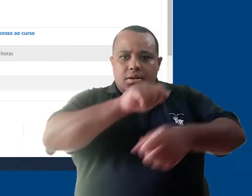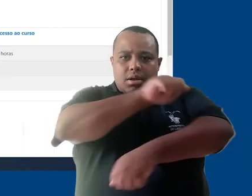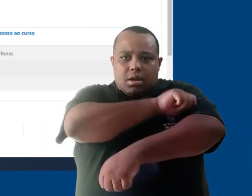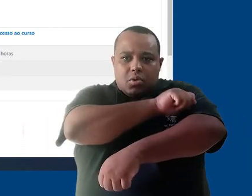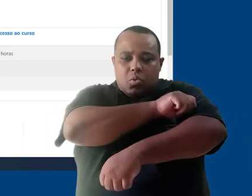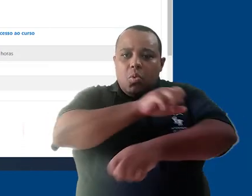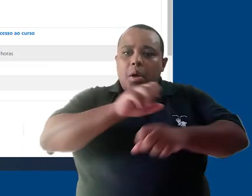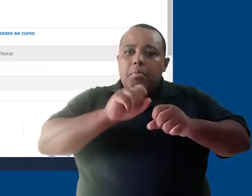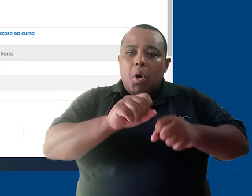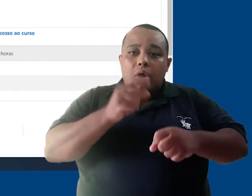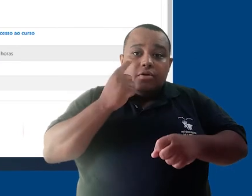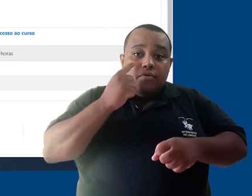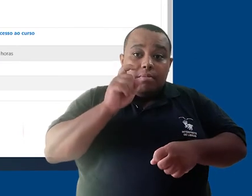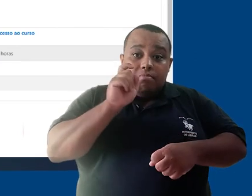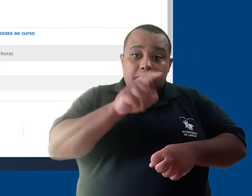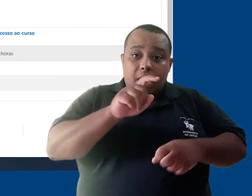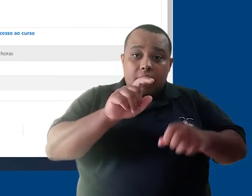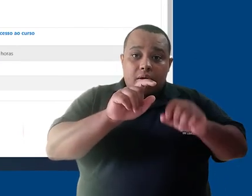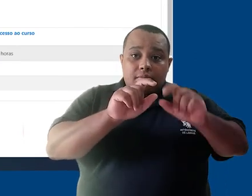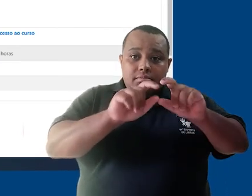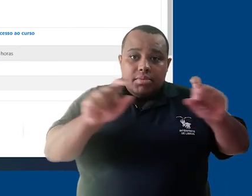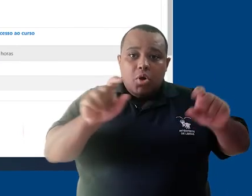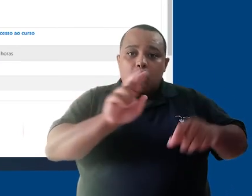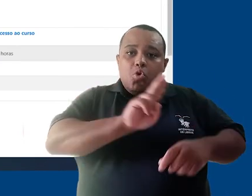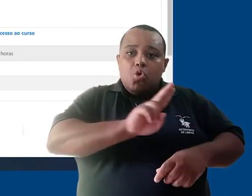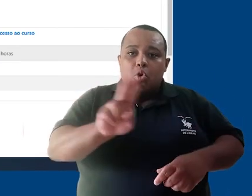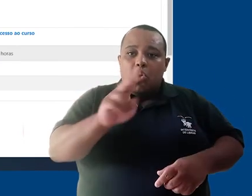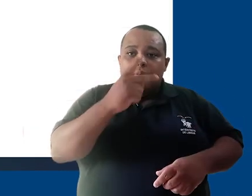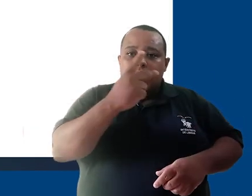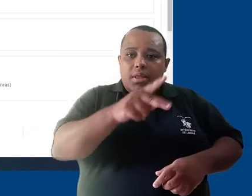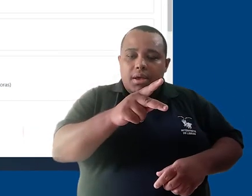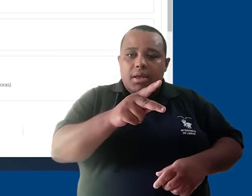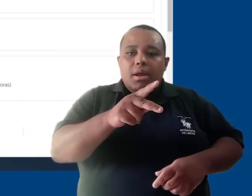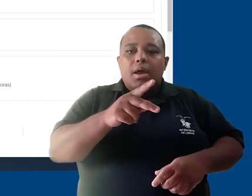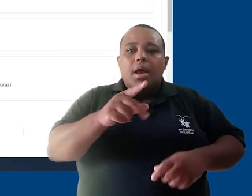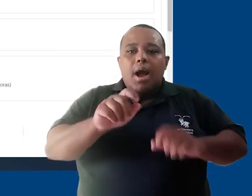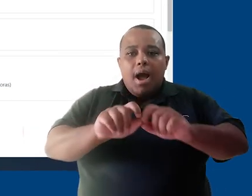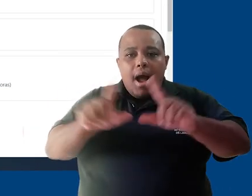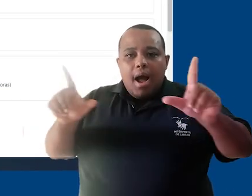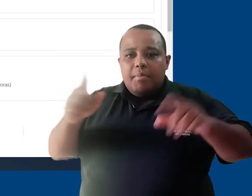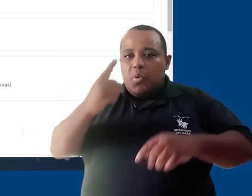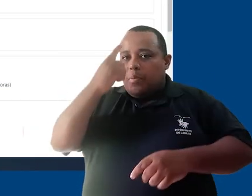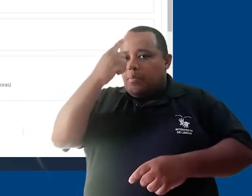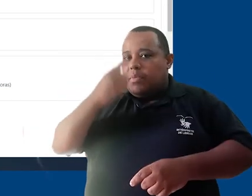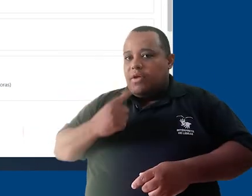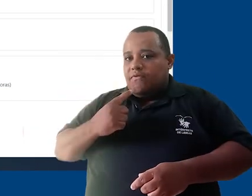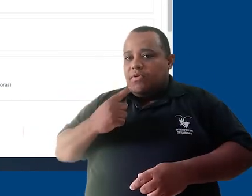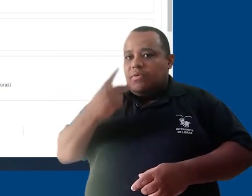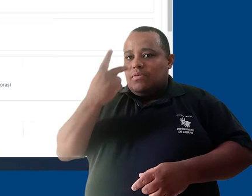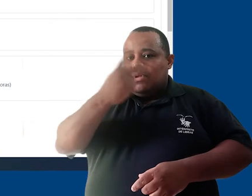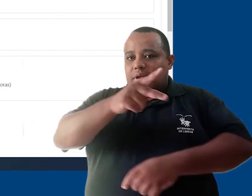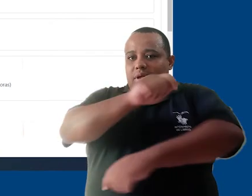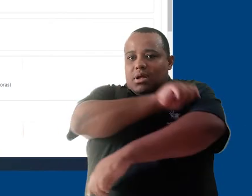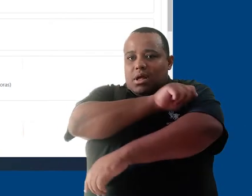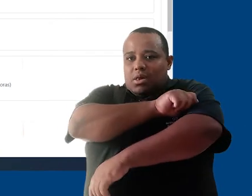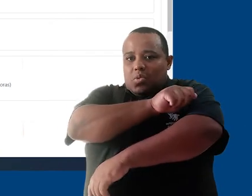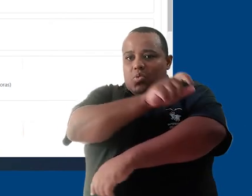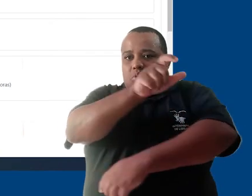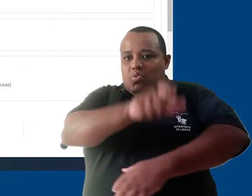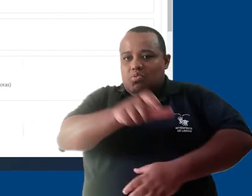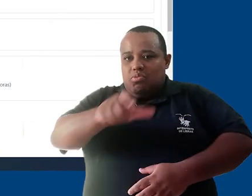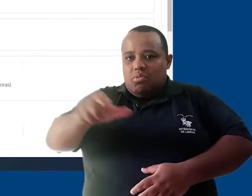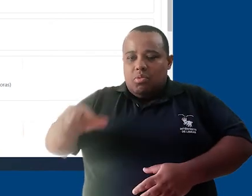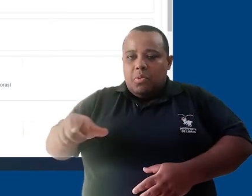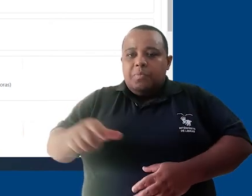reparem que podemos clicar sobre os nomes dos participantes para ter acesso ao perfil do participante